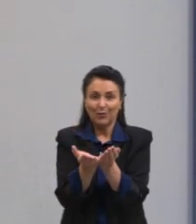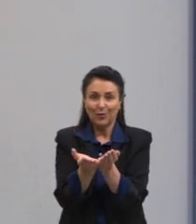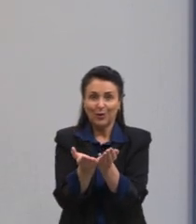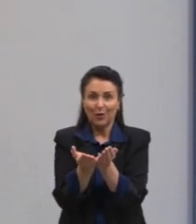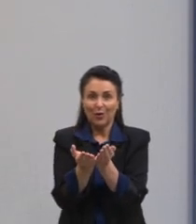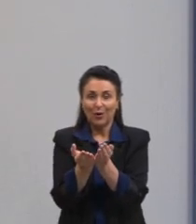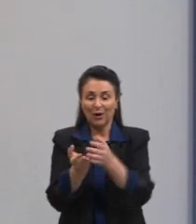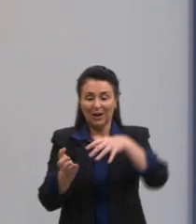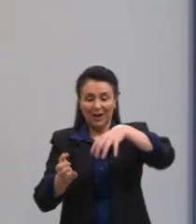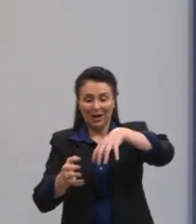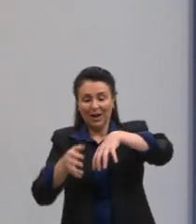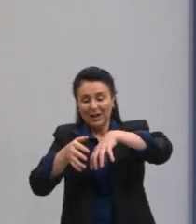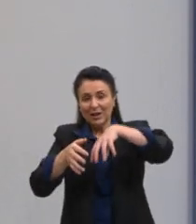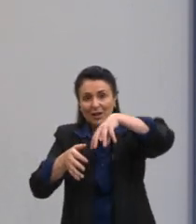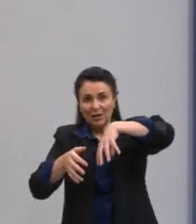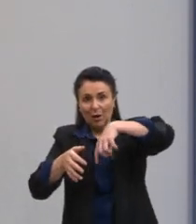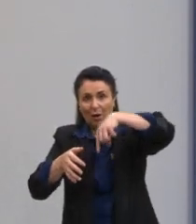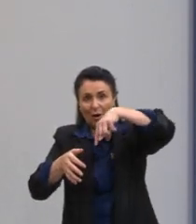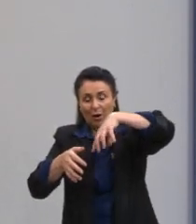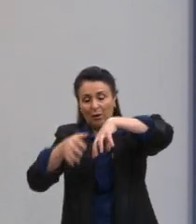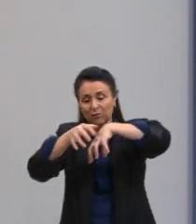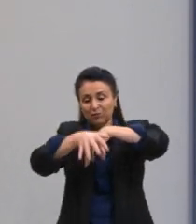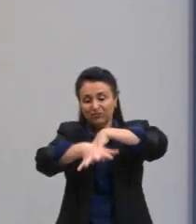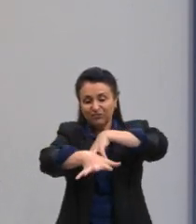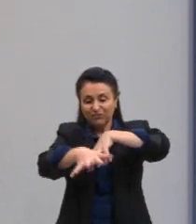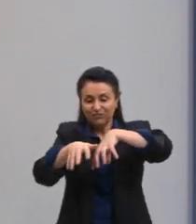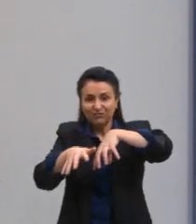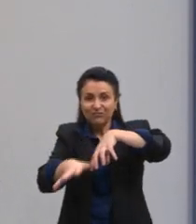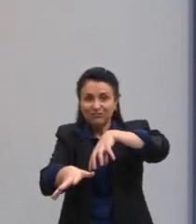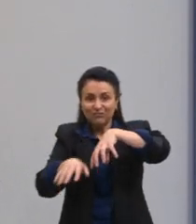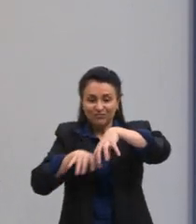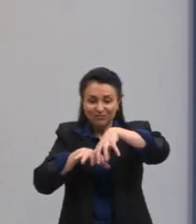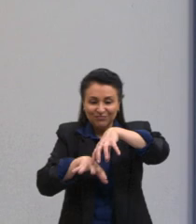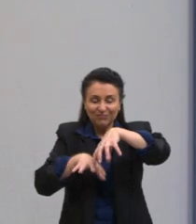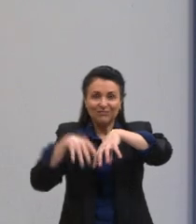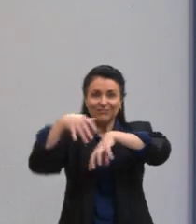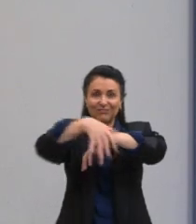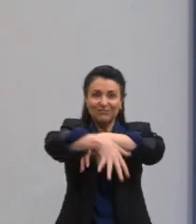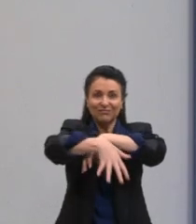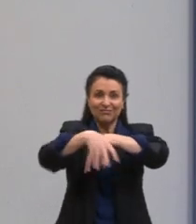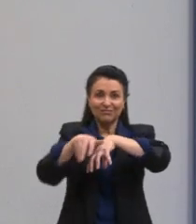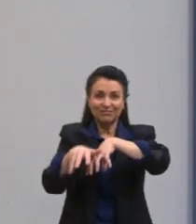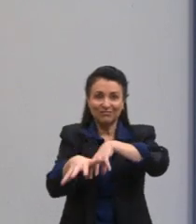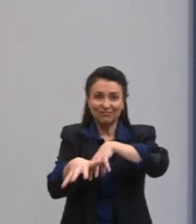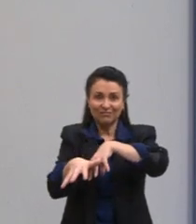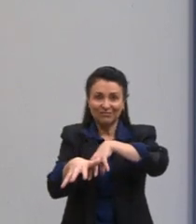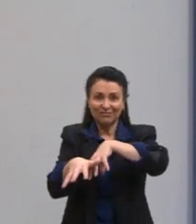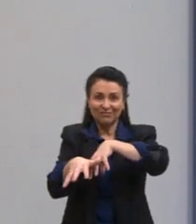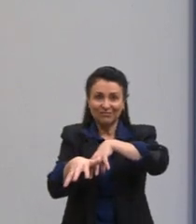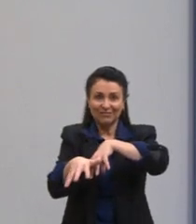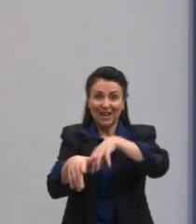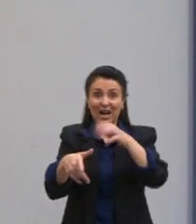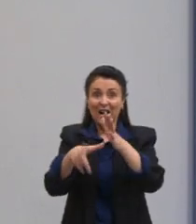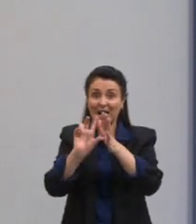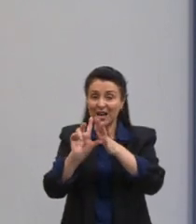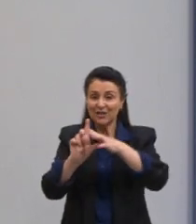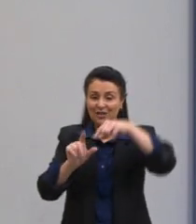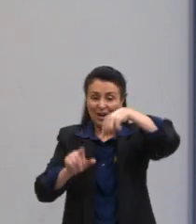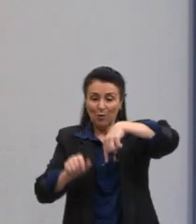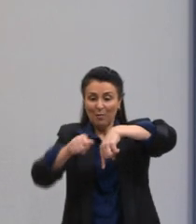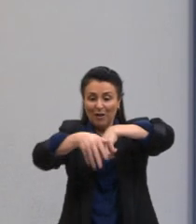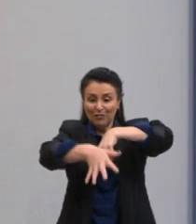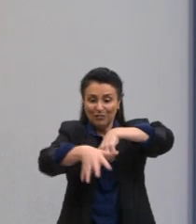ramificações. Não tem uma raiz específica de onde partem outras, igual a pivotante. Não, ela vai